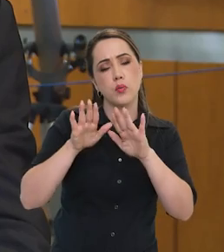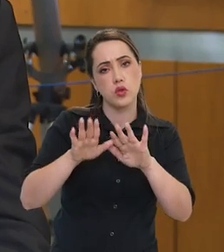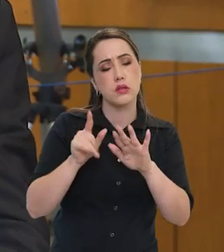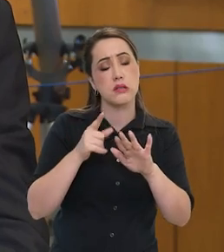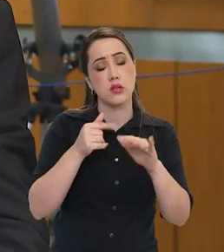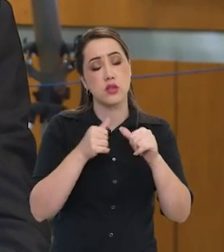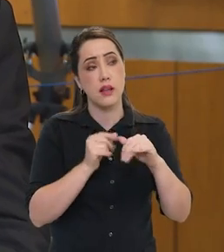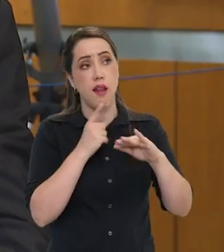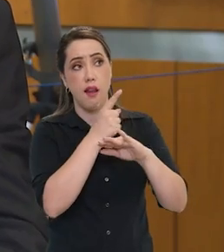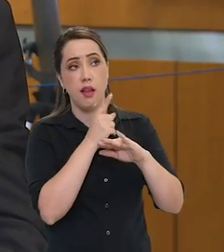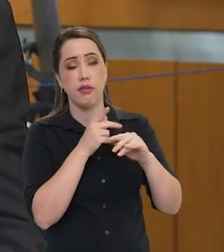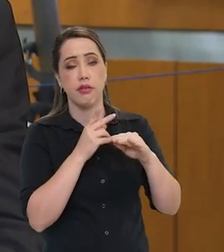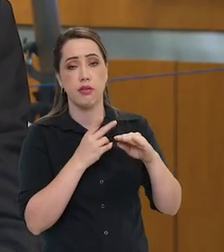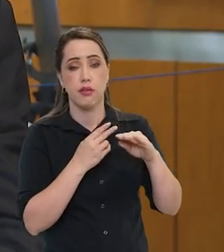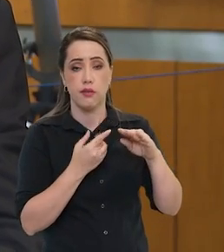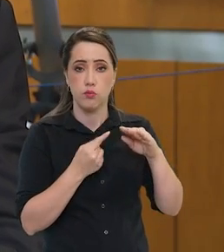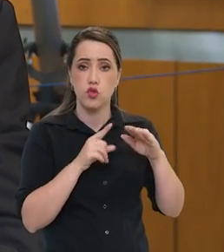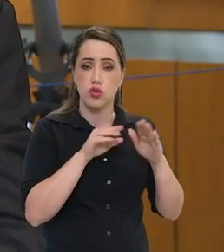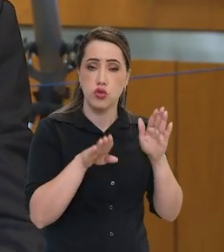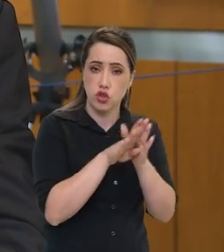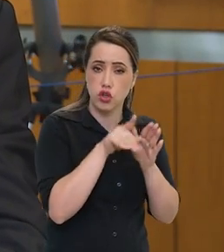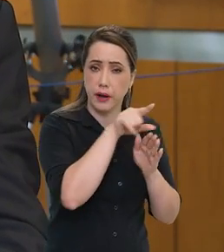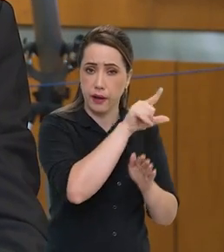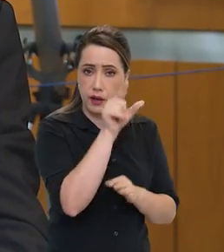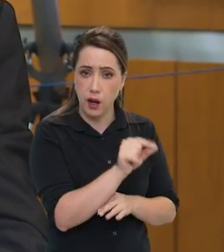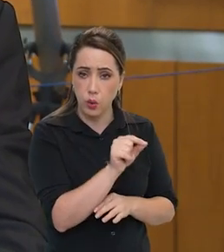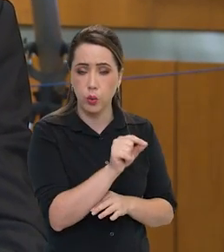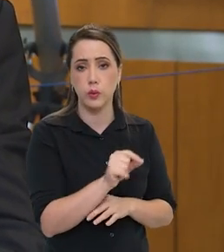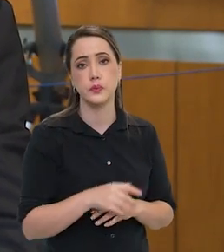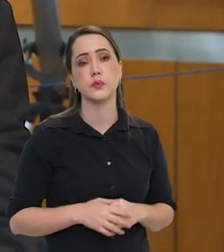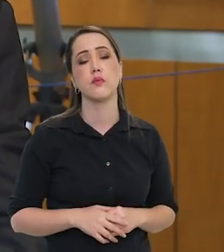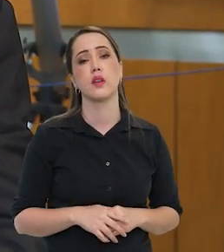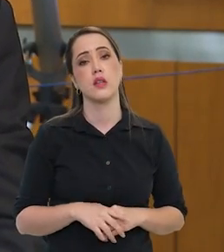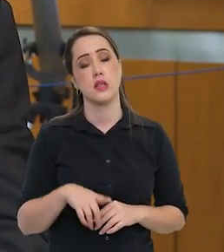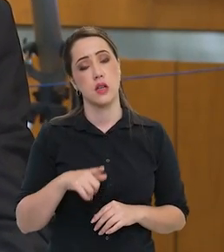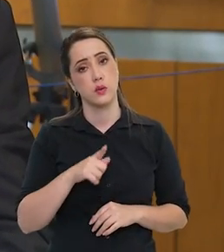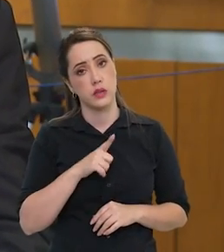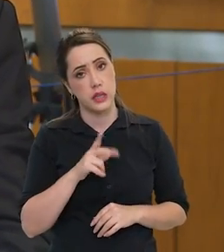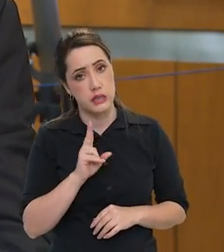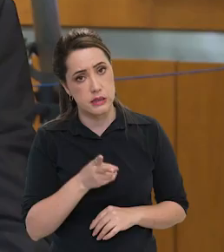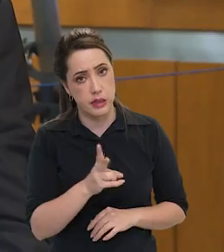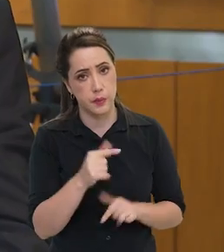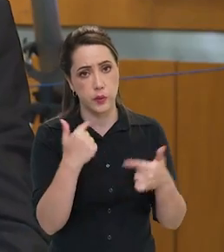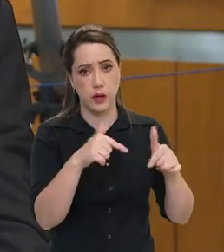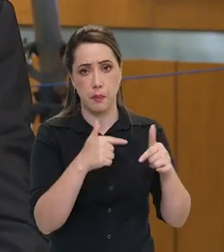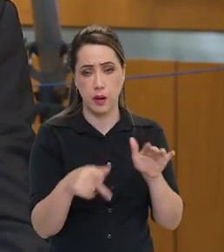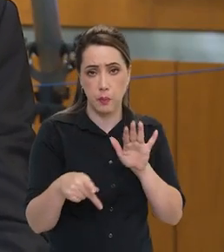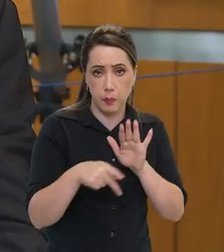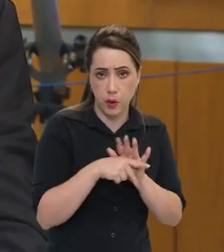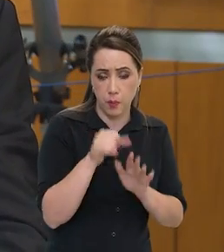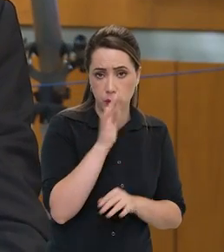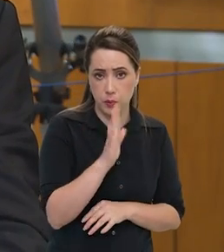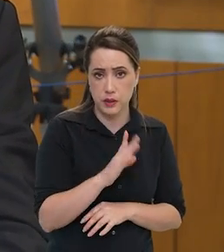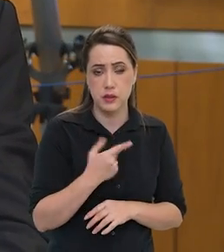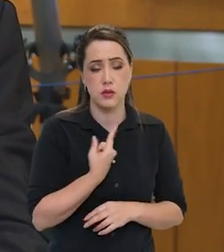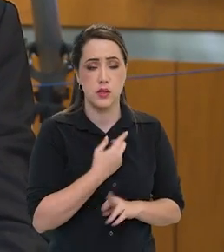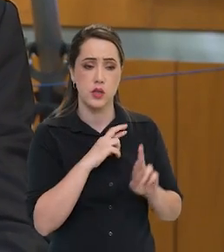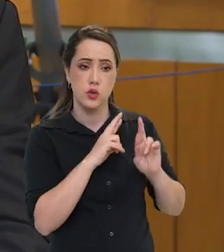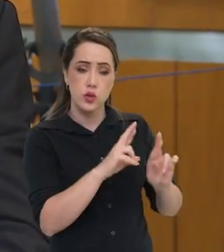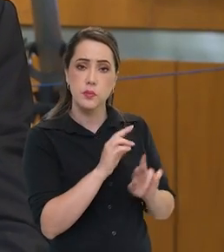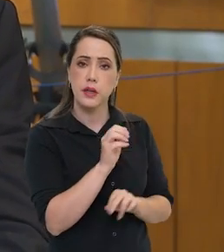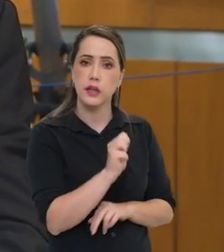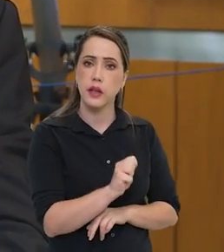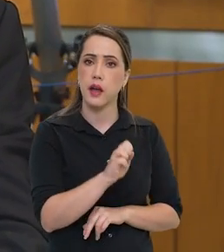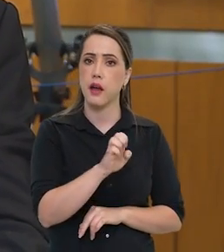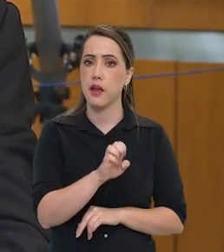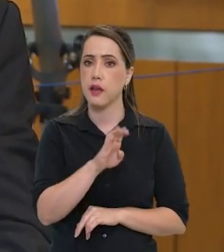de permanência na Lua. Então, há uma permanência crescente do Brasil, e a gente espera que a agência espacial brasileira